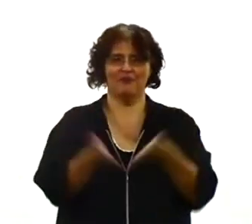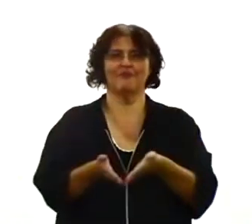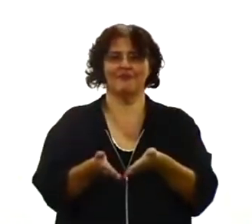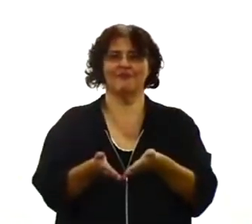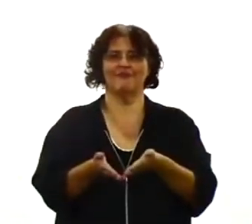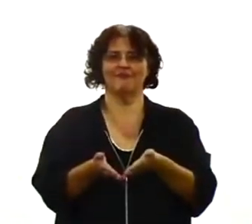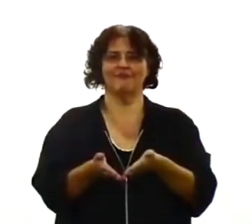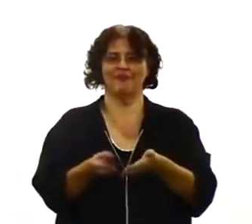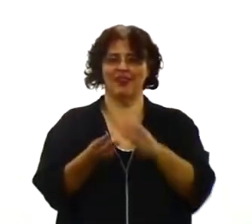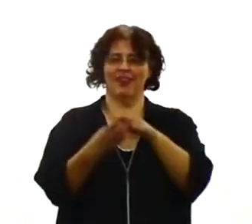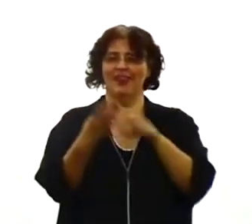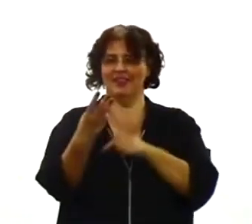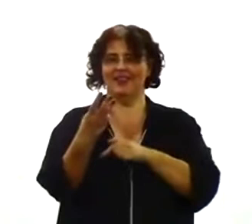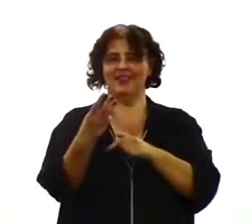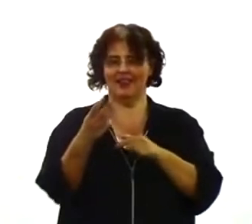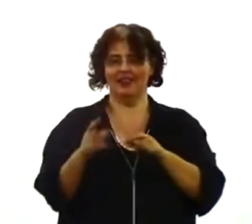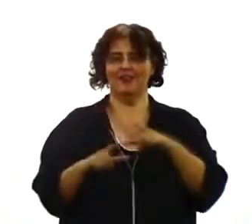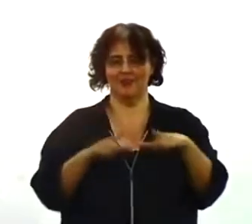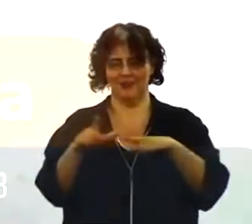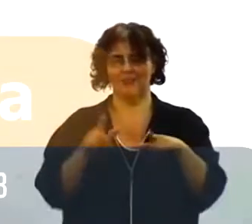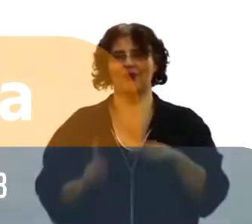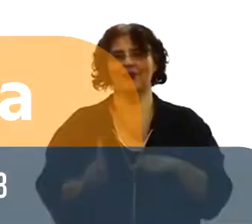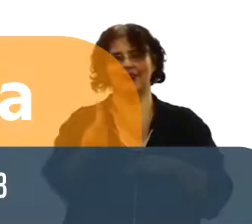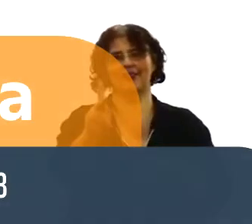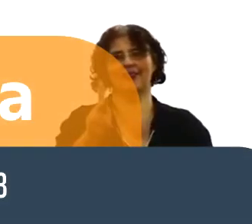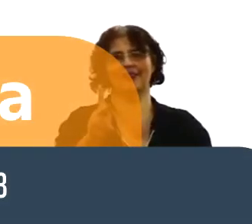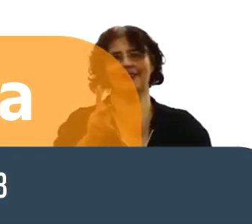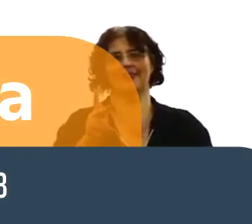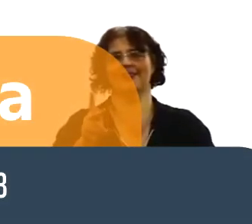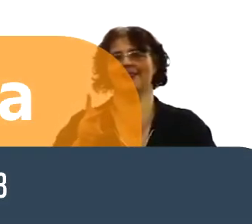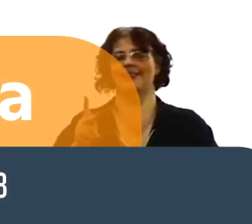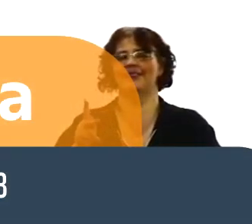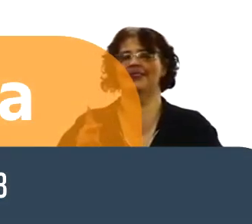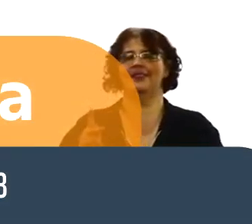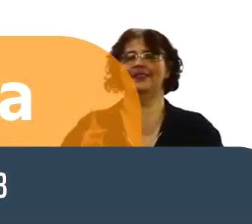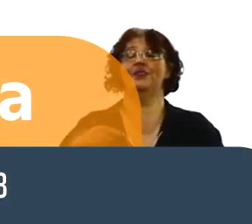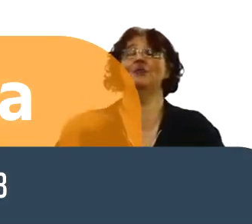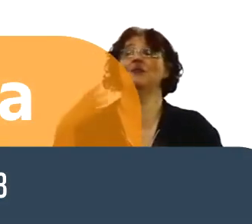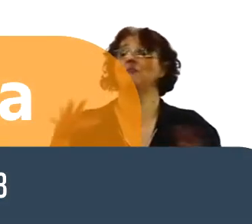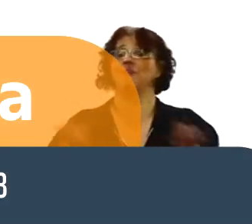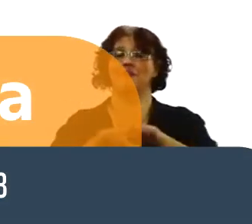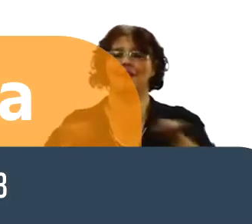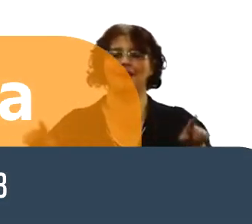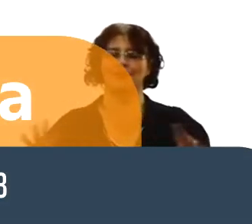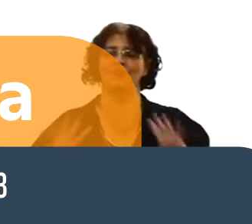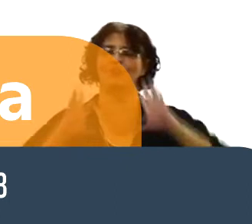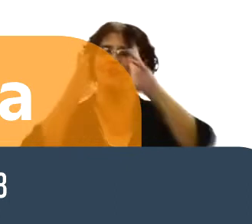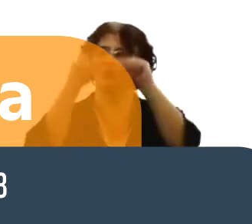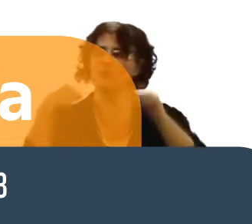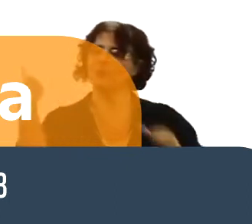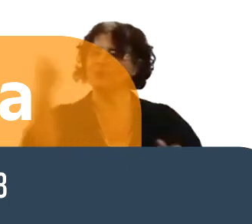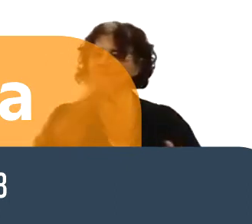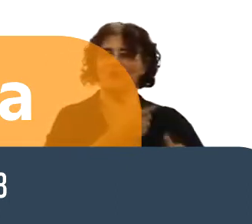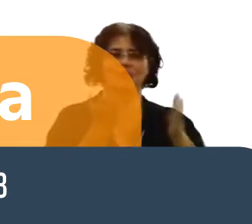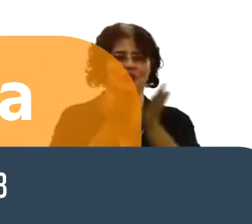agir, Deus pai, Deus filho, Deus Espírito Santo, mas todos nós viveremos eternamente com o nosso Deus.